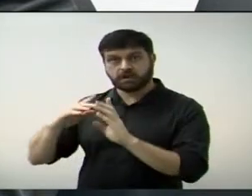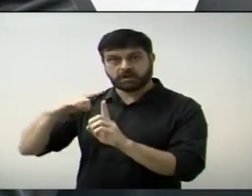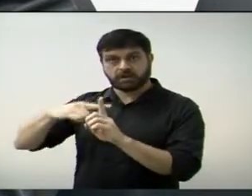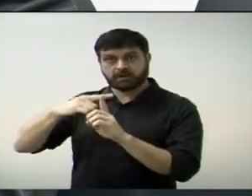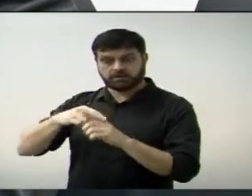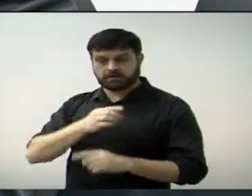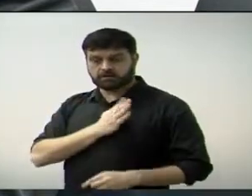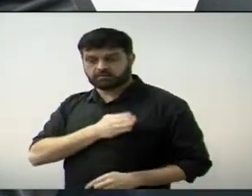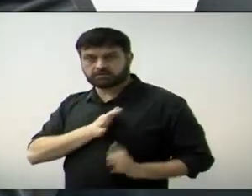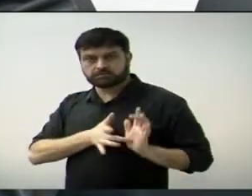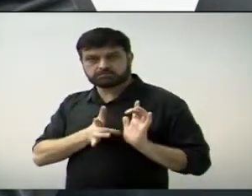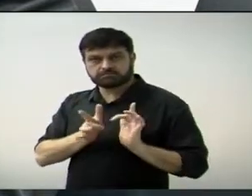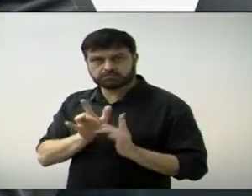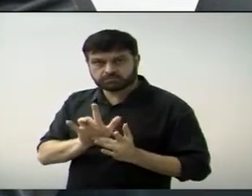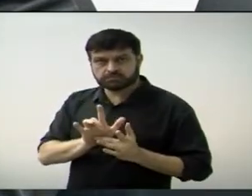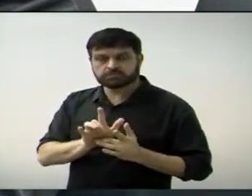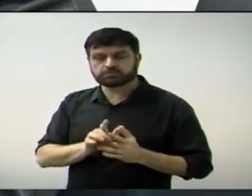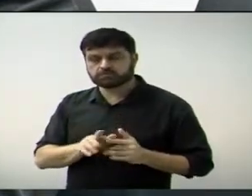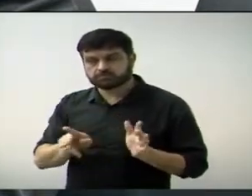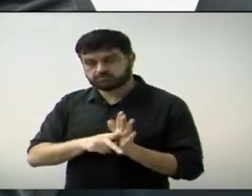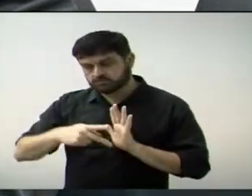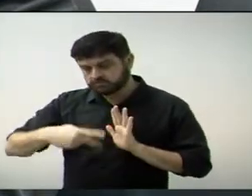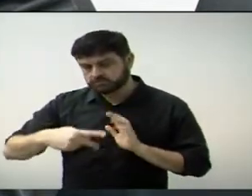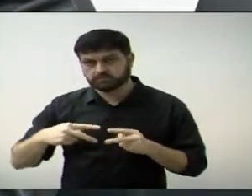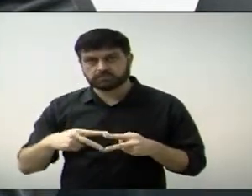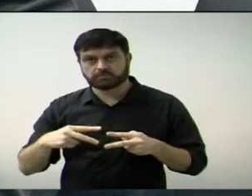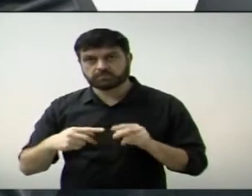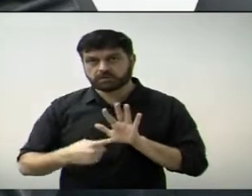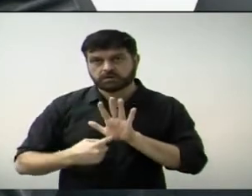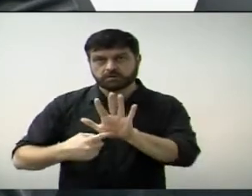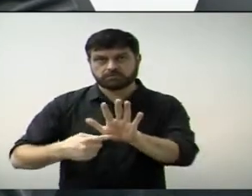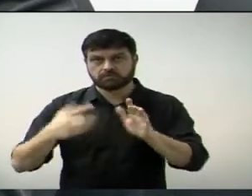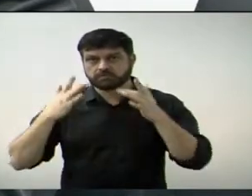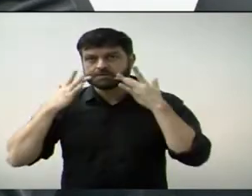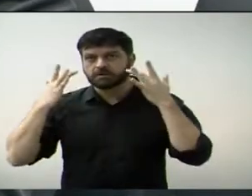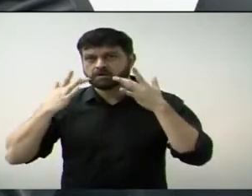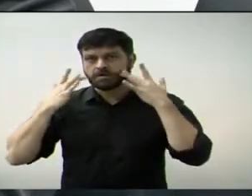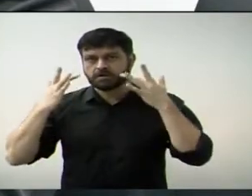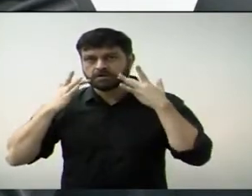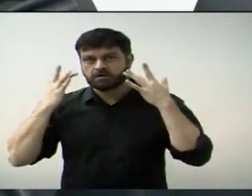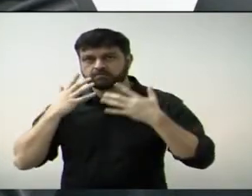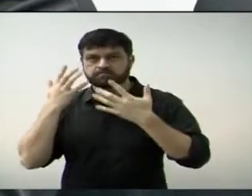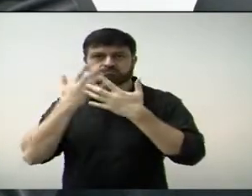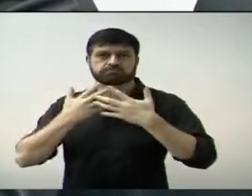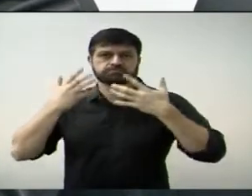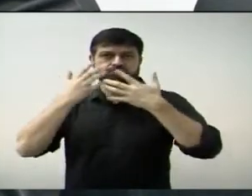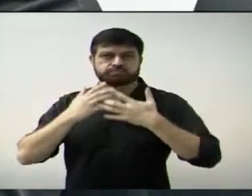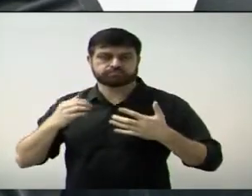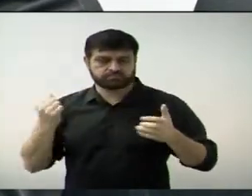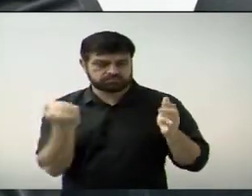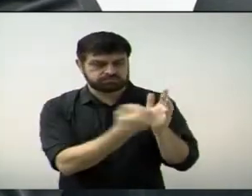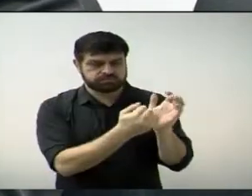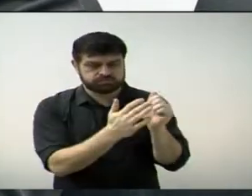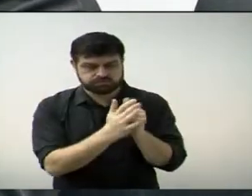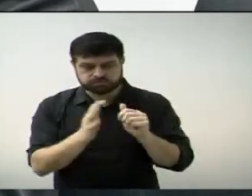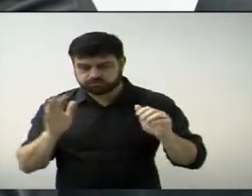Sagrado Coração de Jesus de Paulínia pela apresentação musical A Paixão de Cristo.